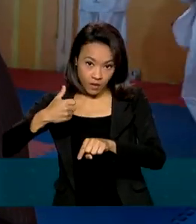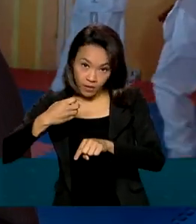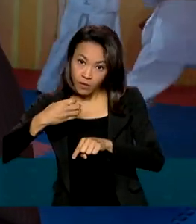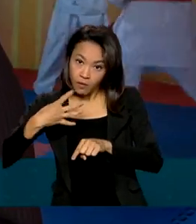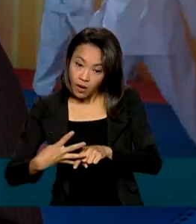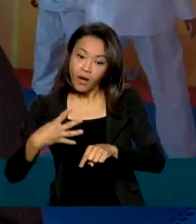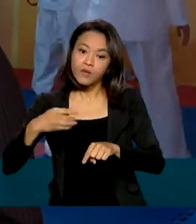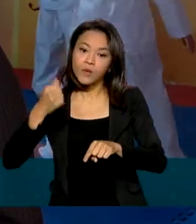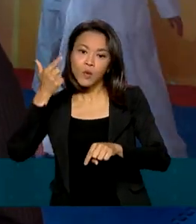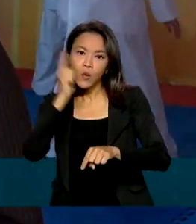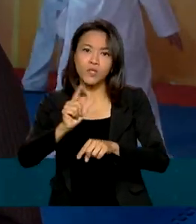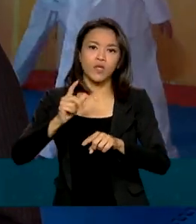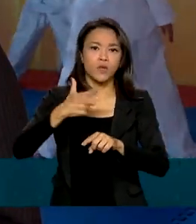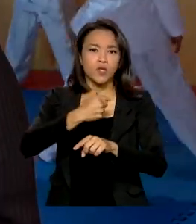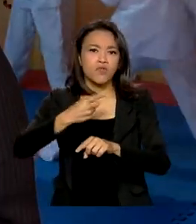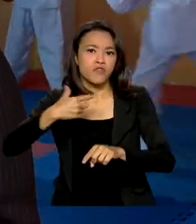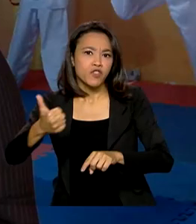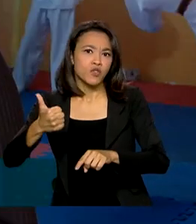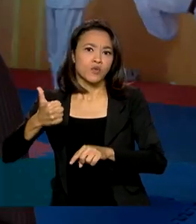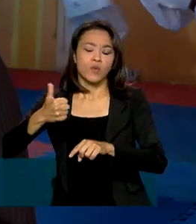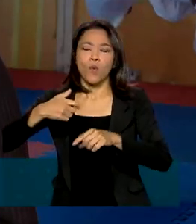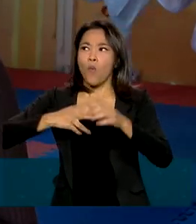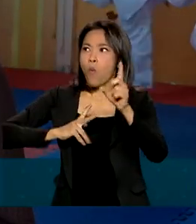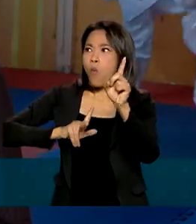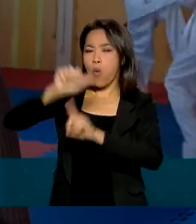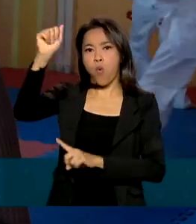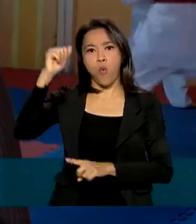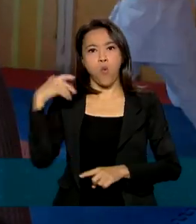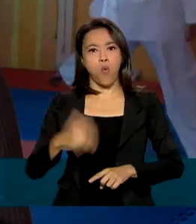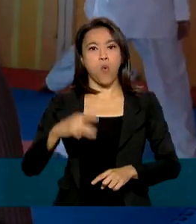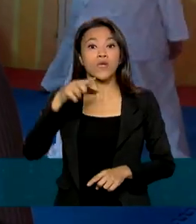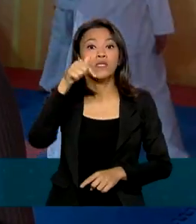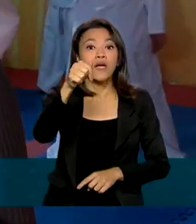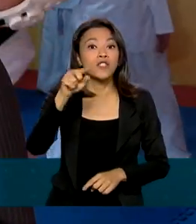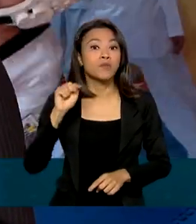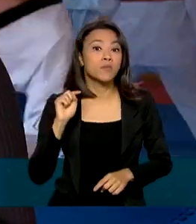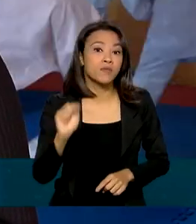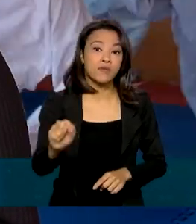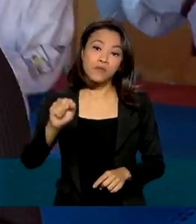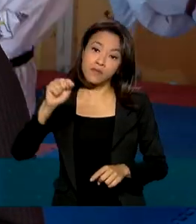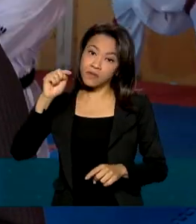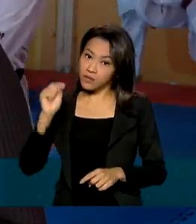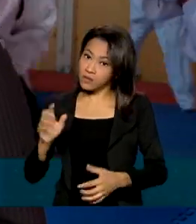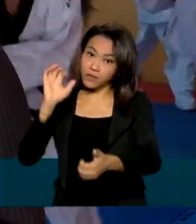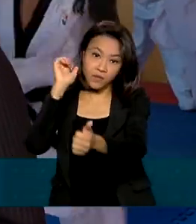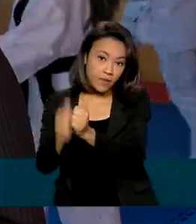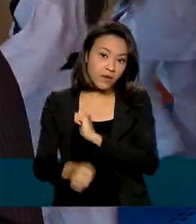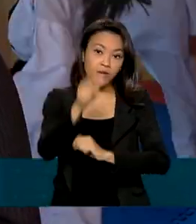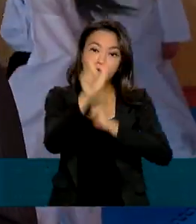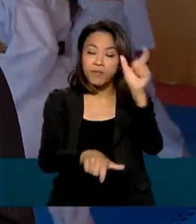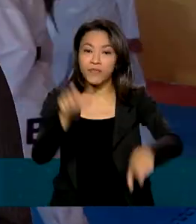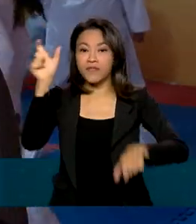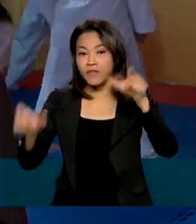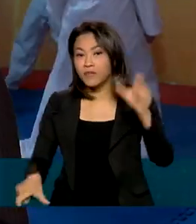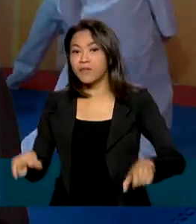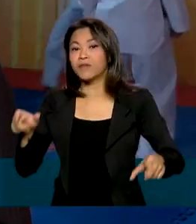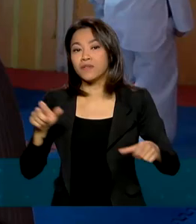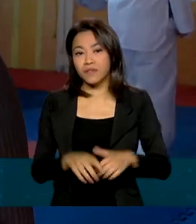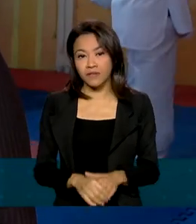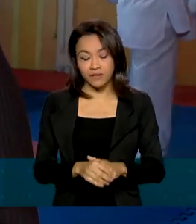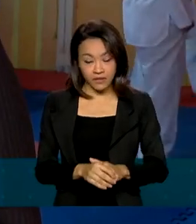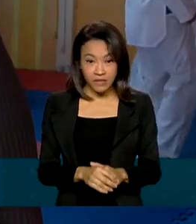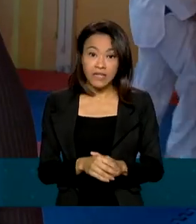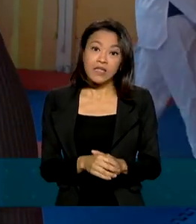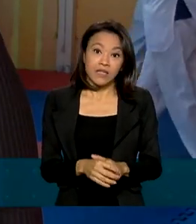marca da história, com mais de 7 mil atletas contemplados, incluindo modalidades olímpicas e paralímpicas.